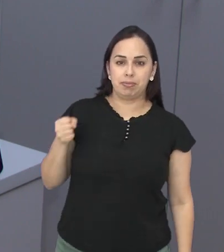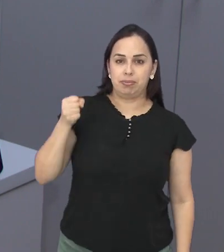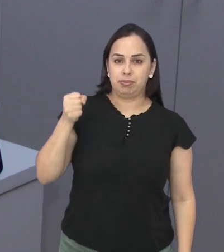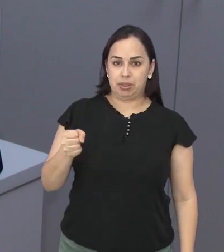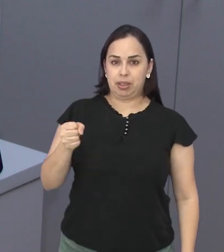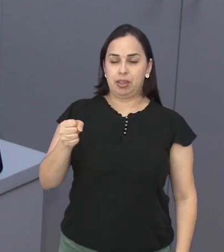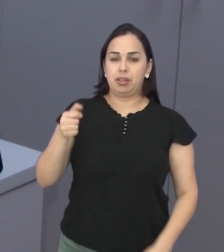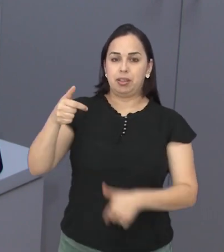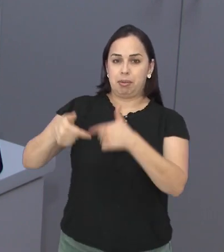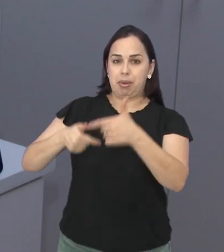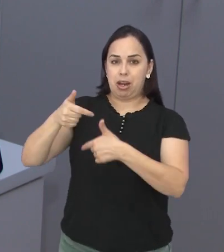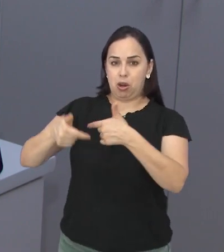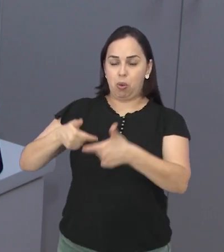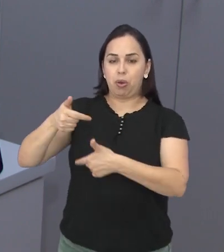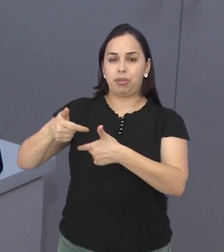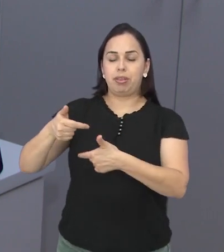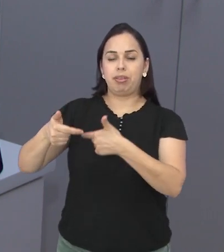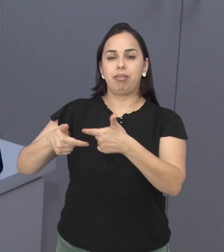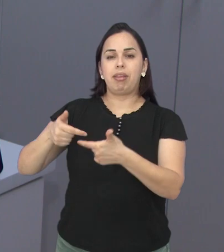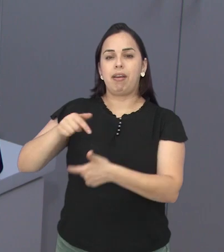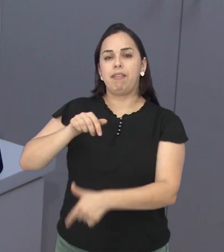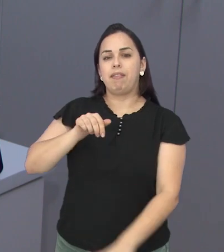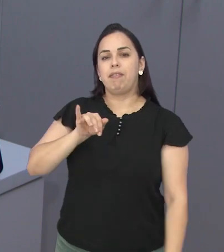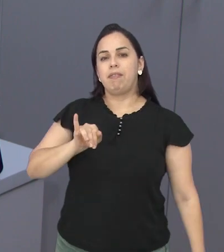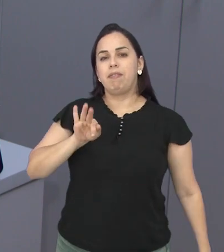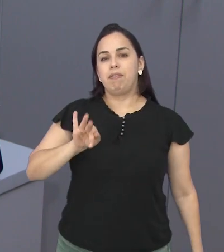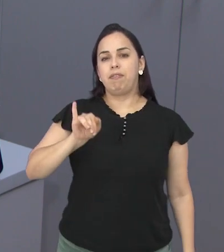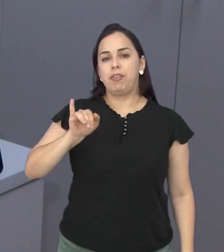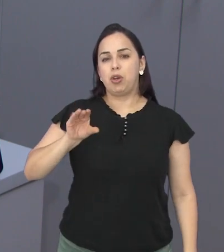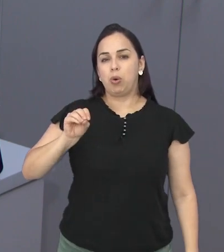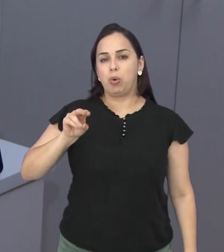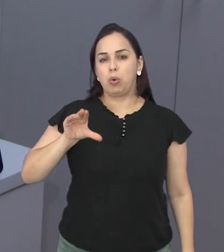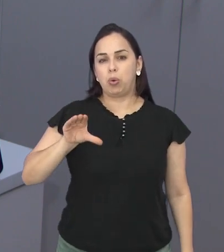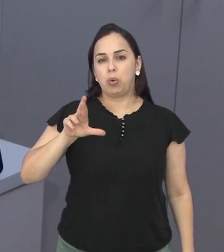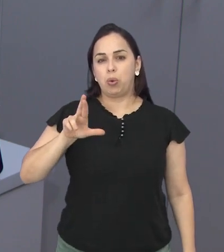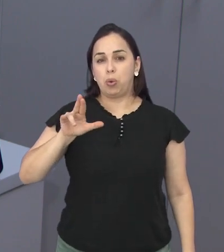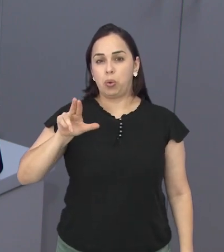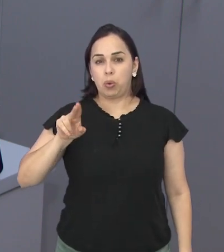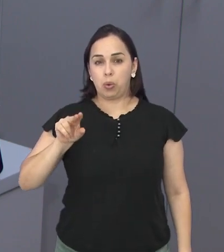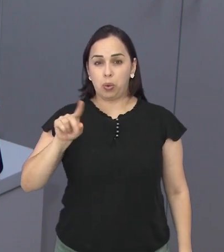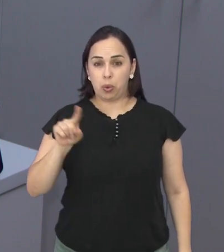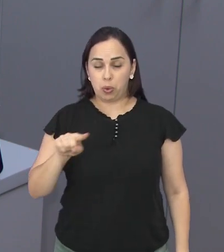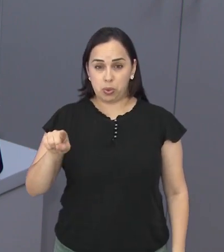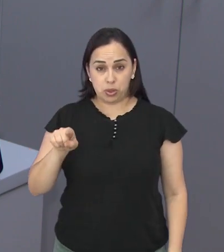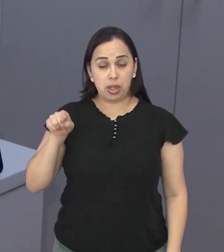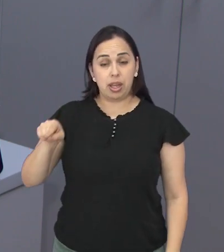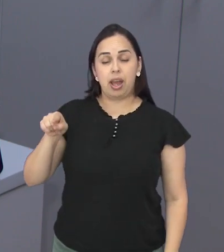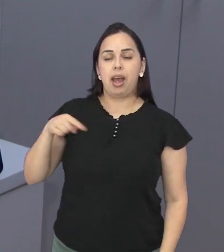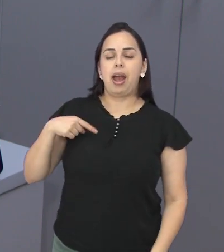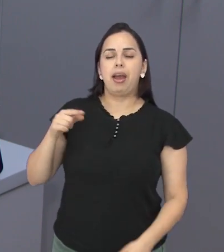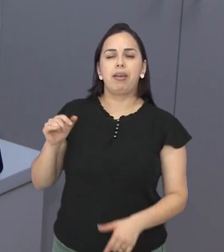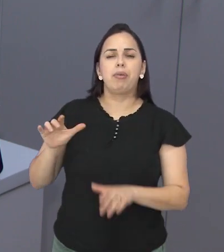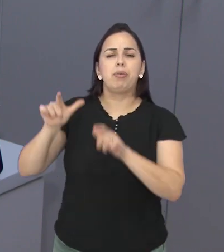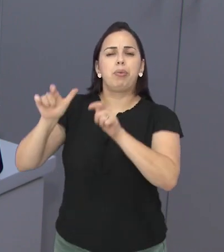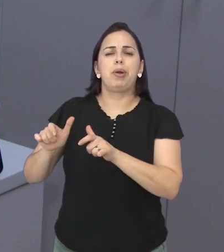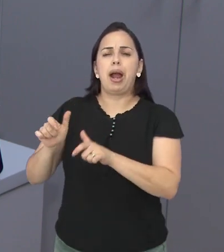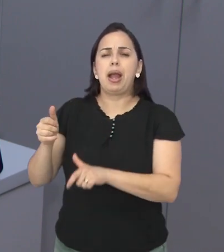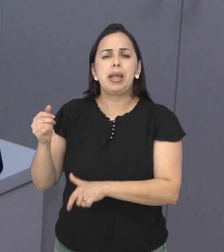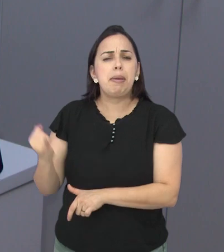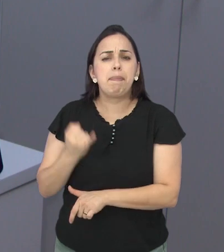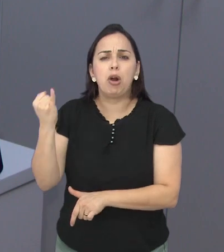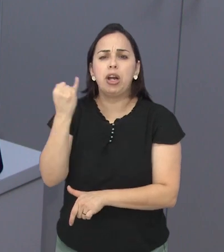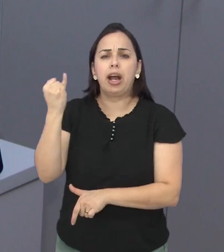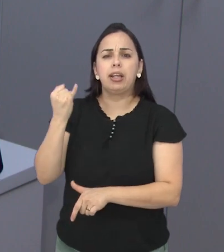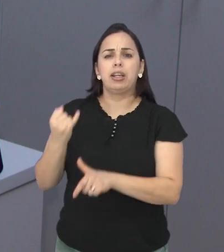trabalhou na Fiocruz exatamente num setor importante do Brasil que é sobre a vacina Então acho que